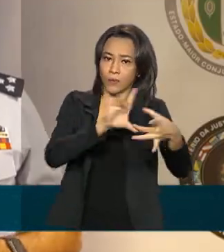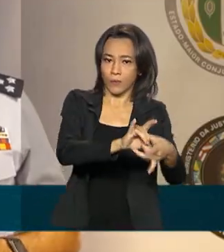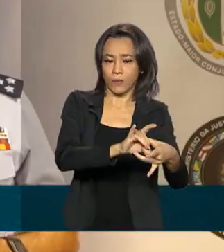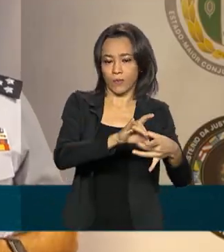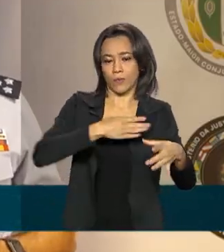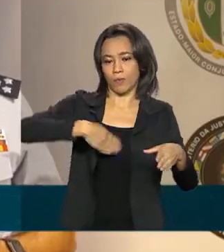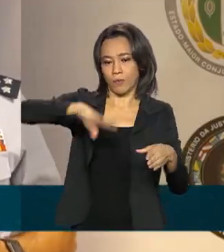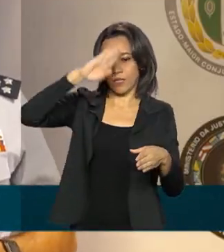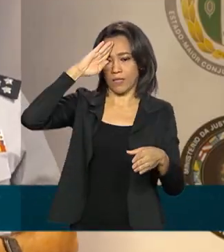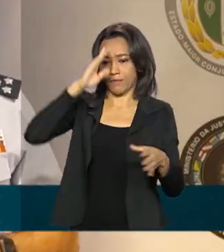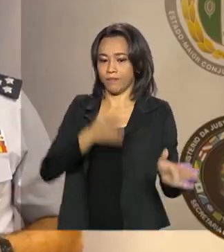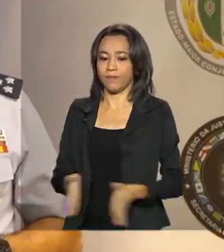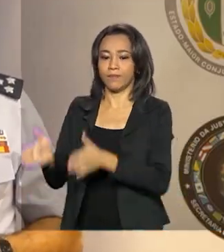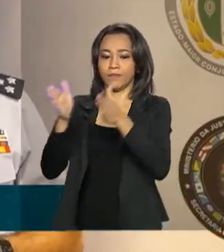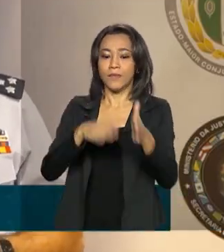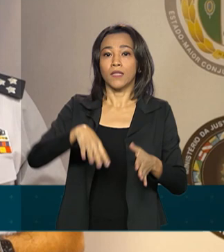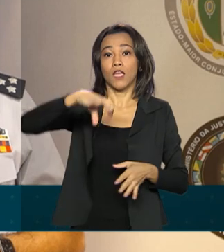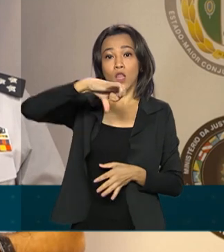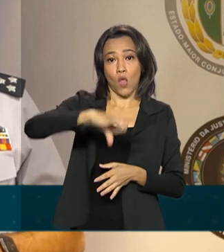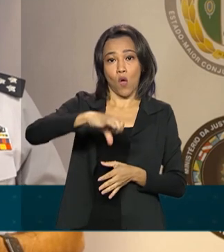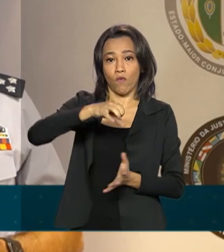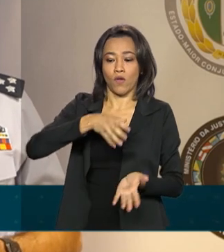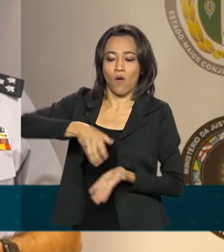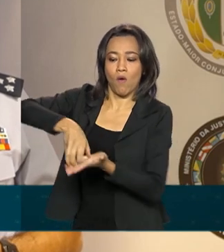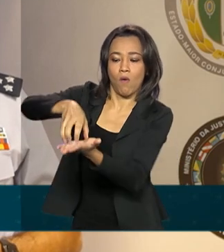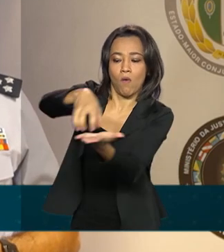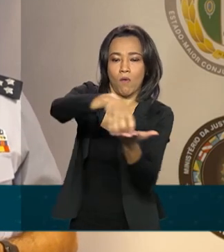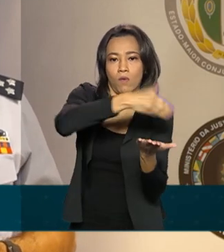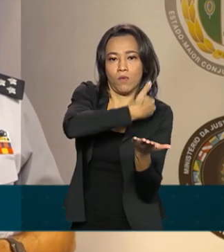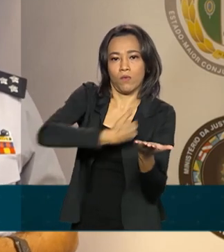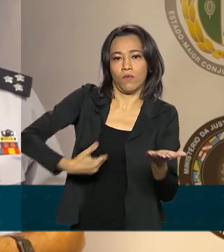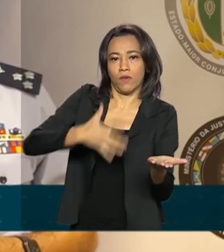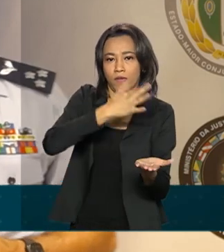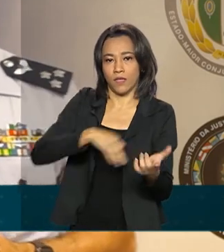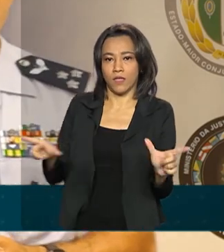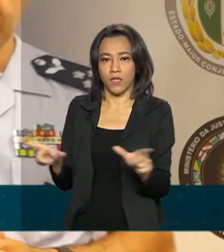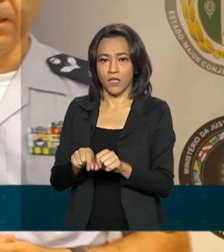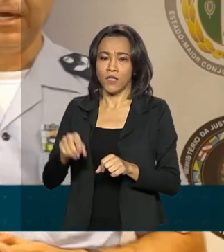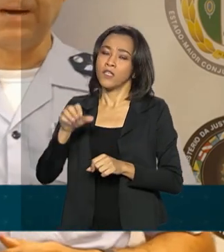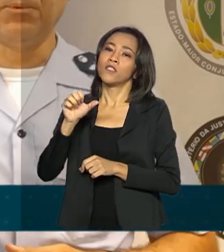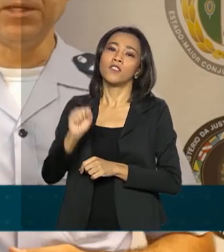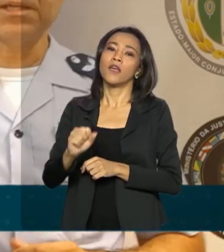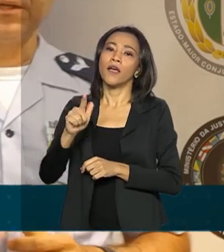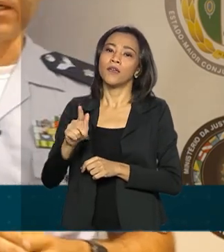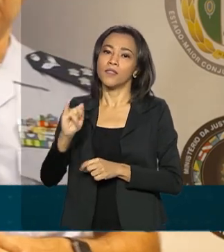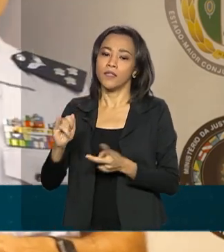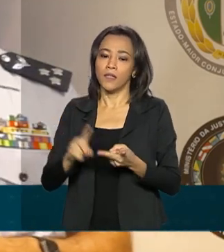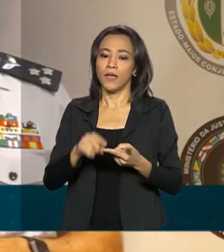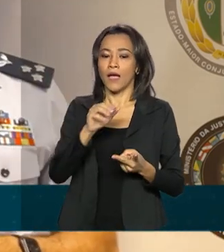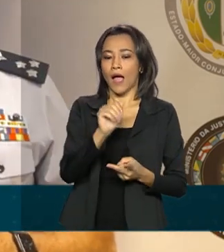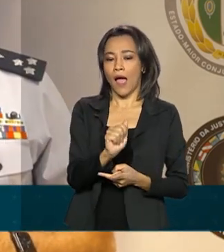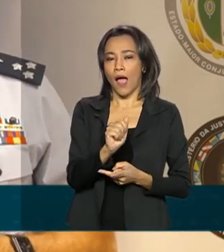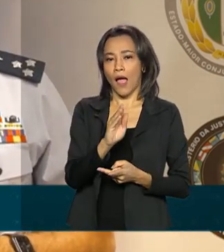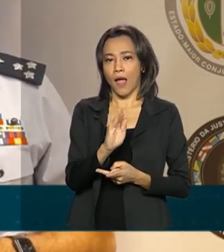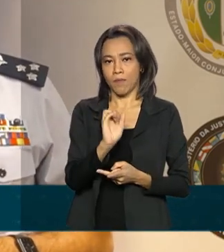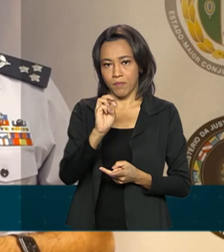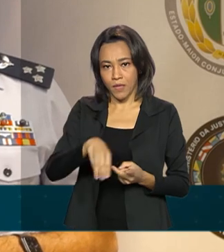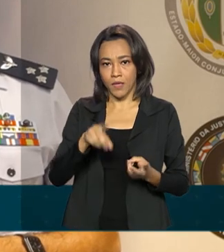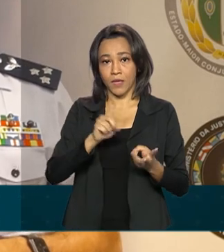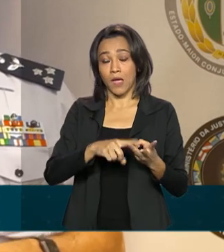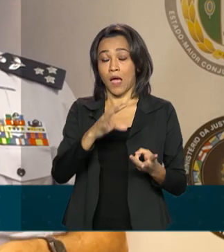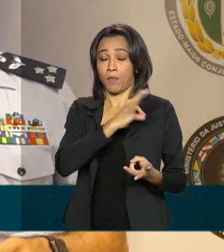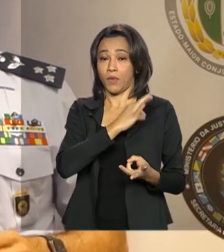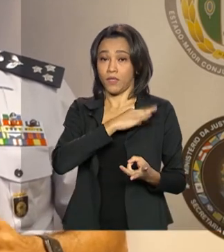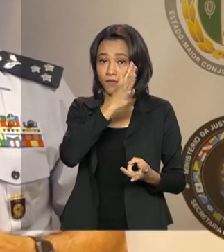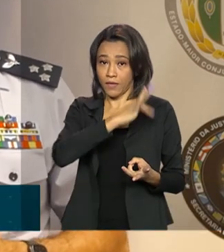programa conta com nove órgãos do governo federal, quais sejam o GSI, a ABIN, a Polícia Federal, a Polícia Rodoviária